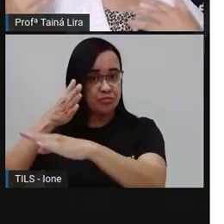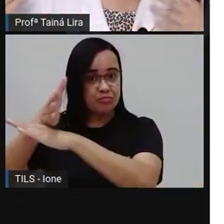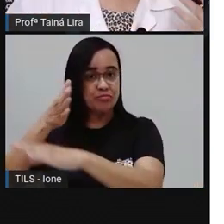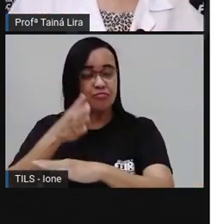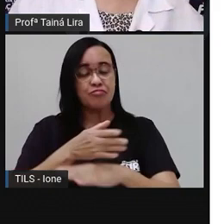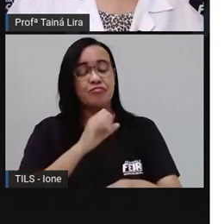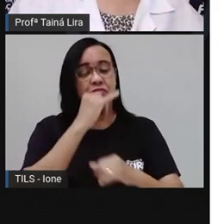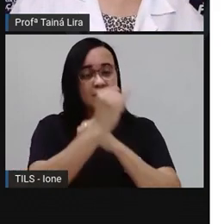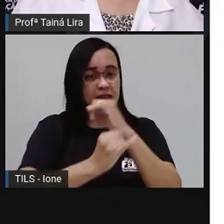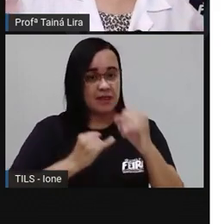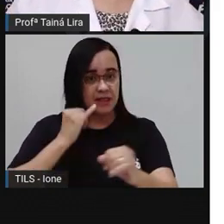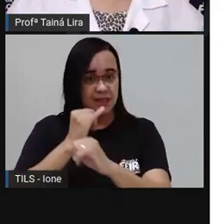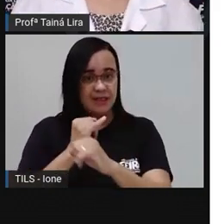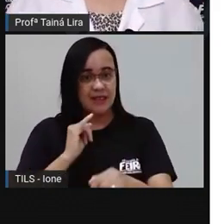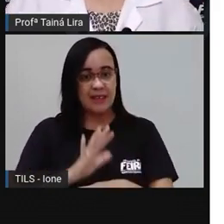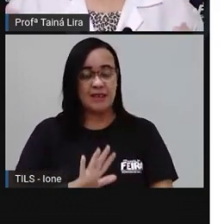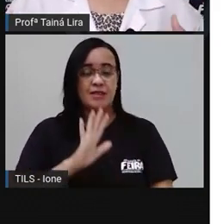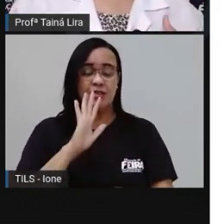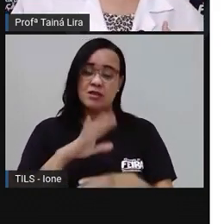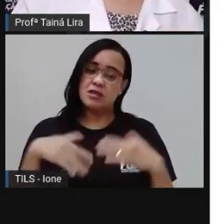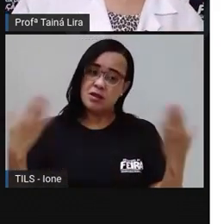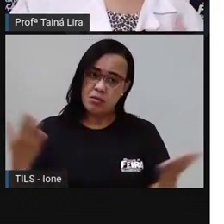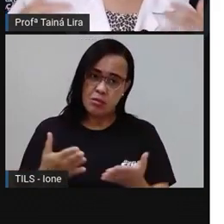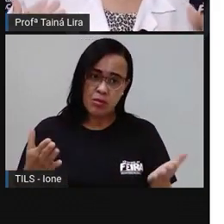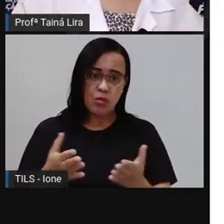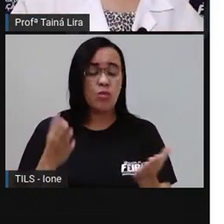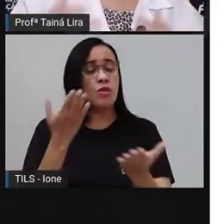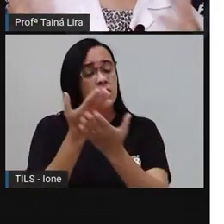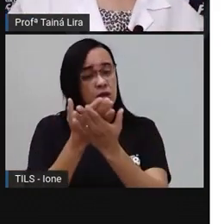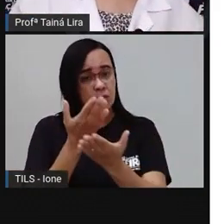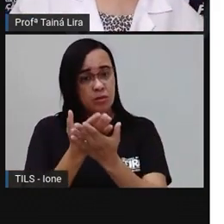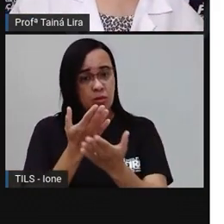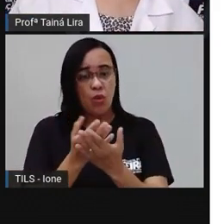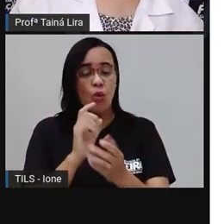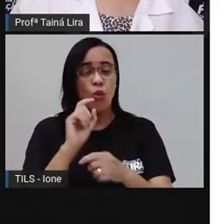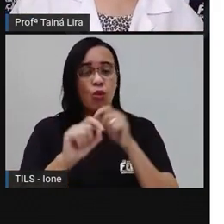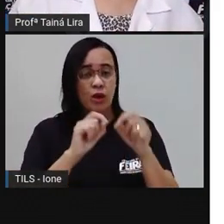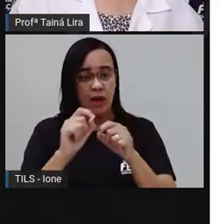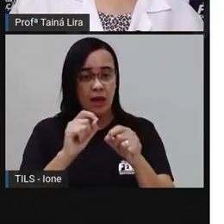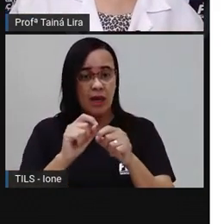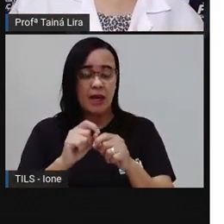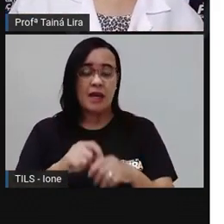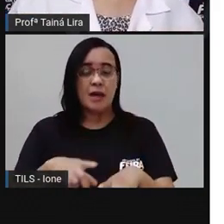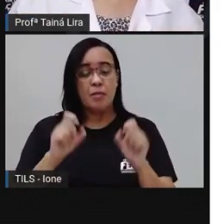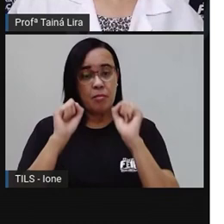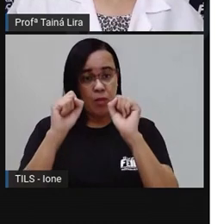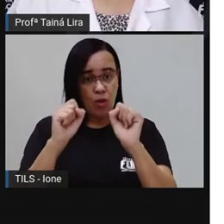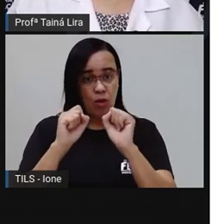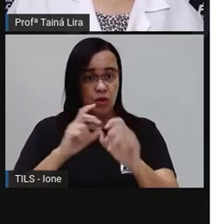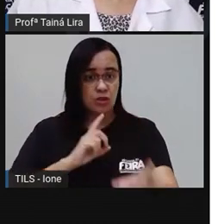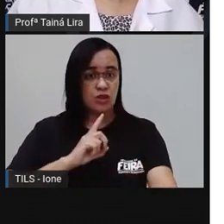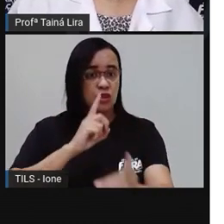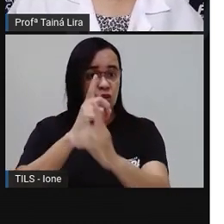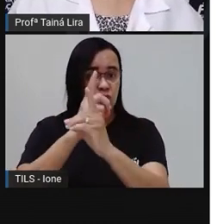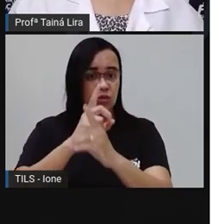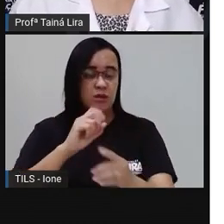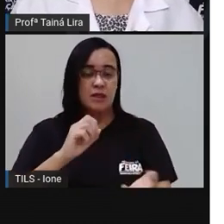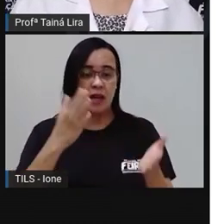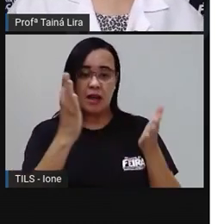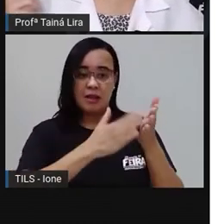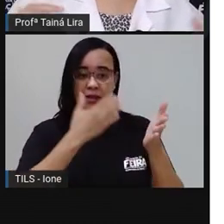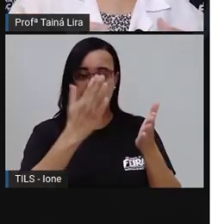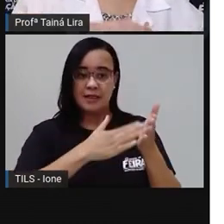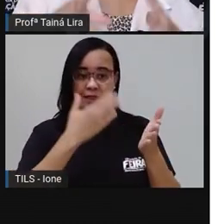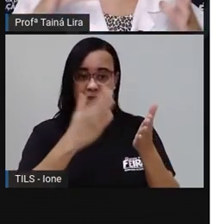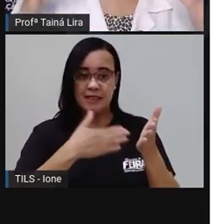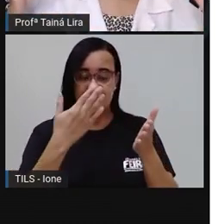Então, nós encontrávamos aí as receitas em livros, não é verdade? Livros de receita. Inclusive,